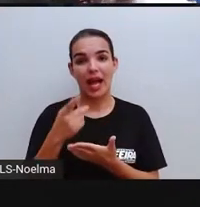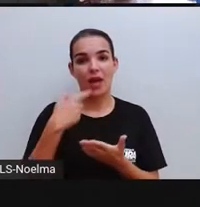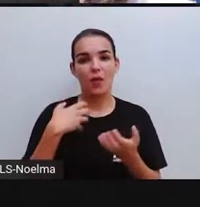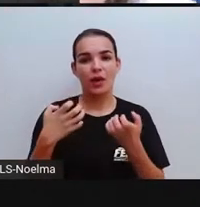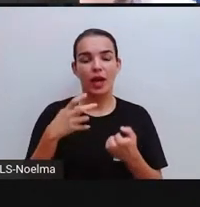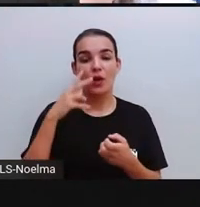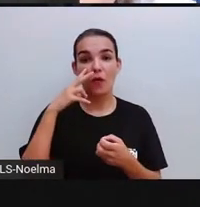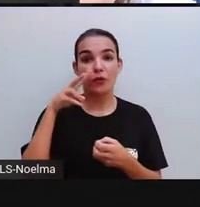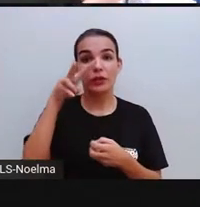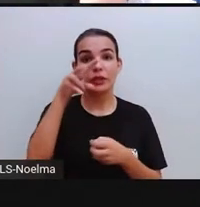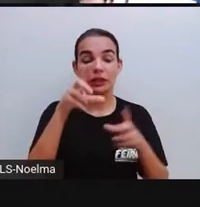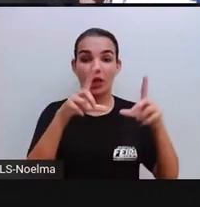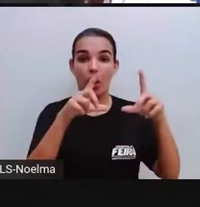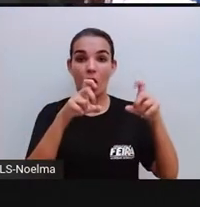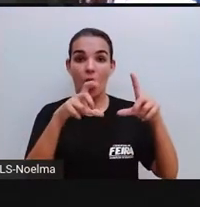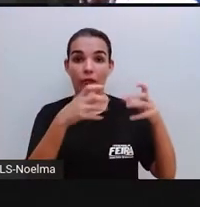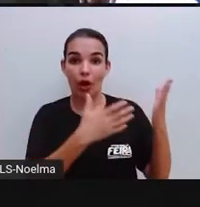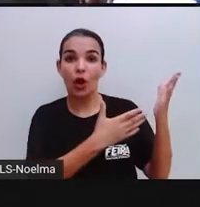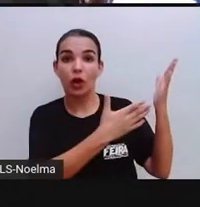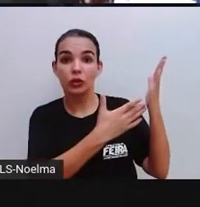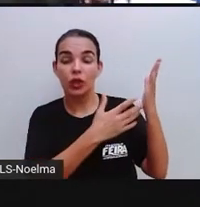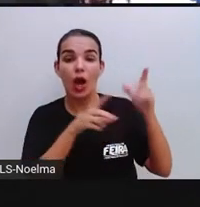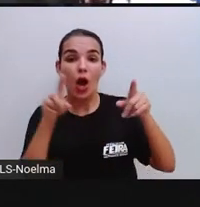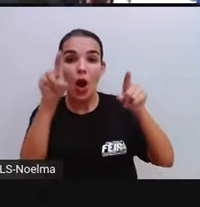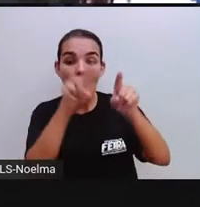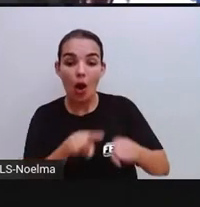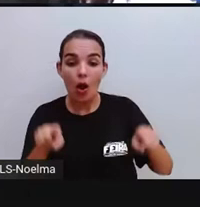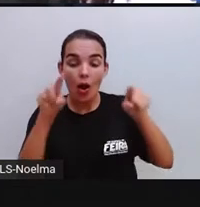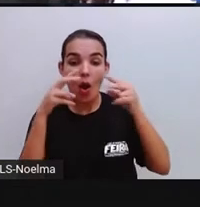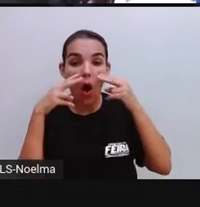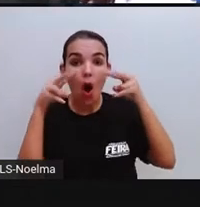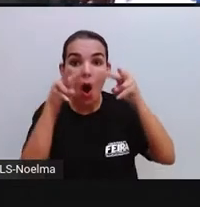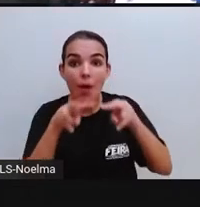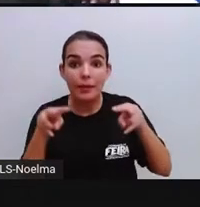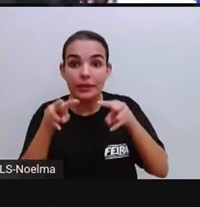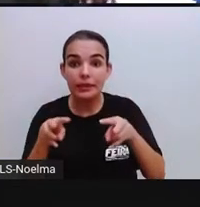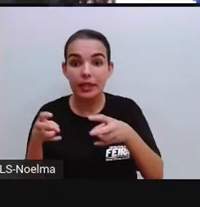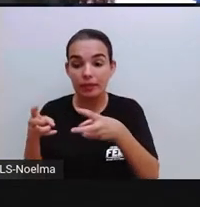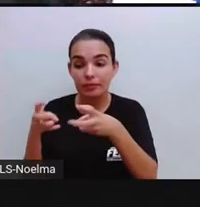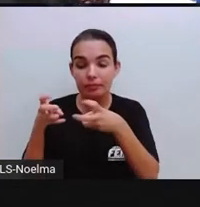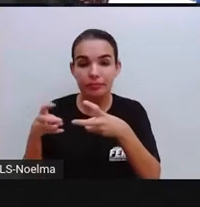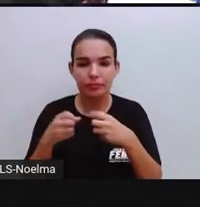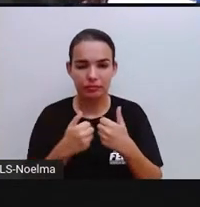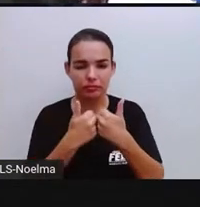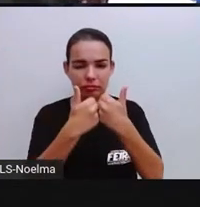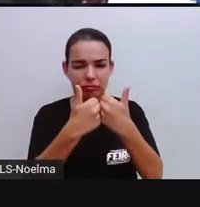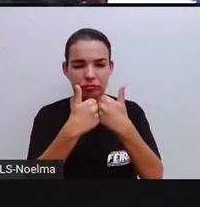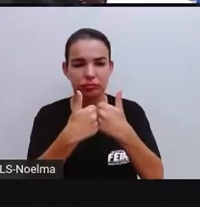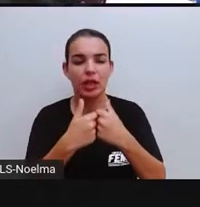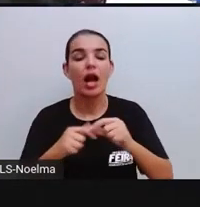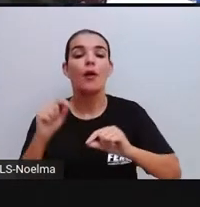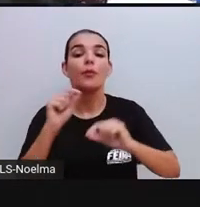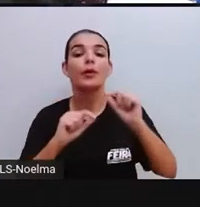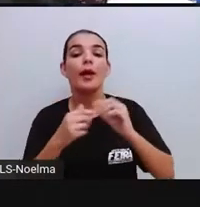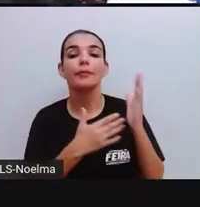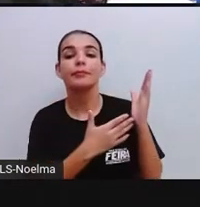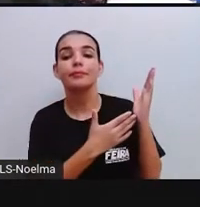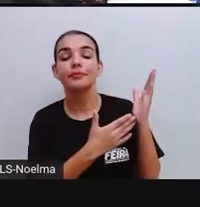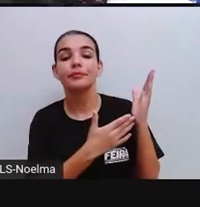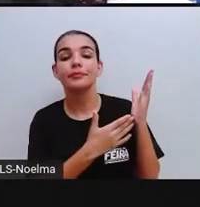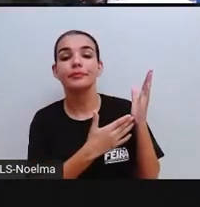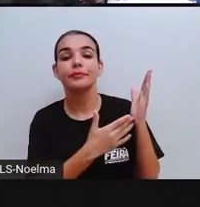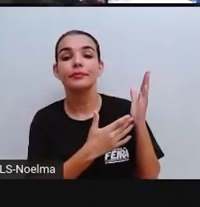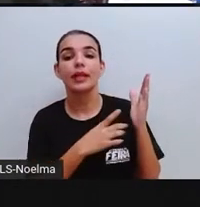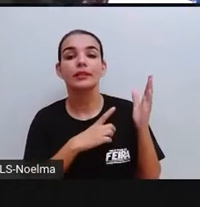observem essa imagem que a Pró trouxe aqui, lá na capa da nossa aula, que é a imagem